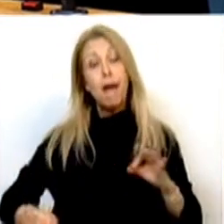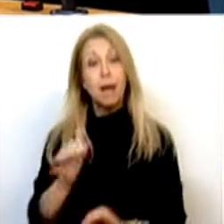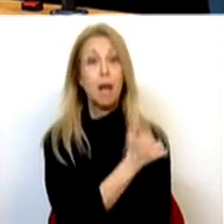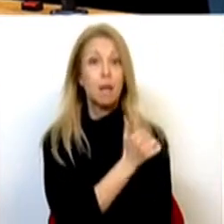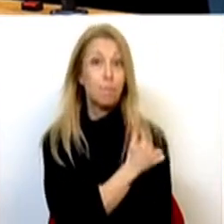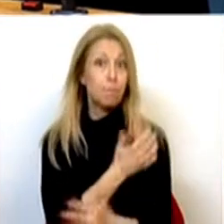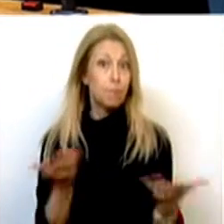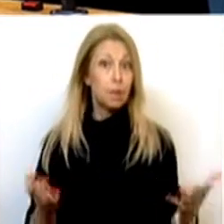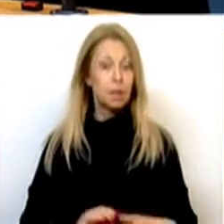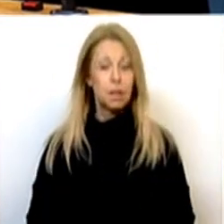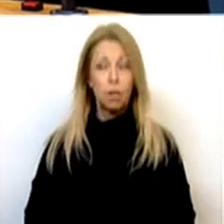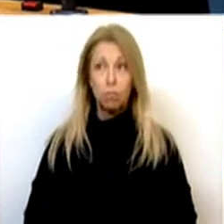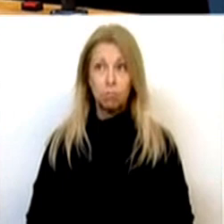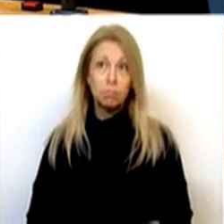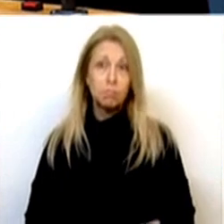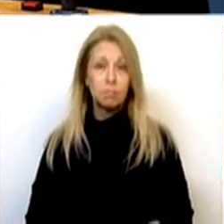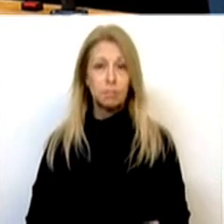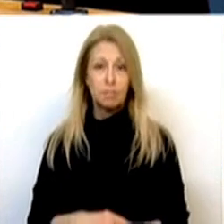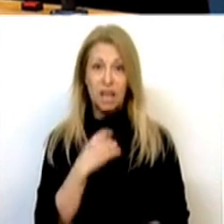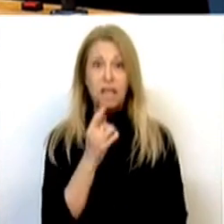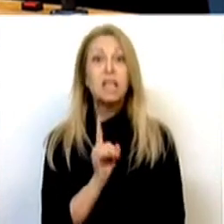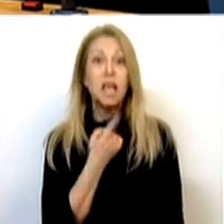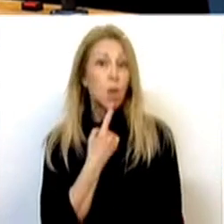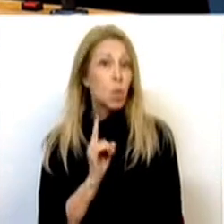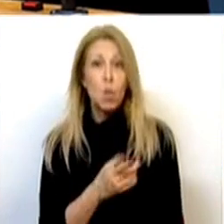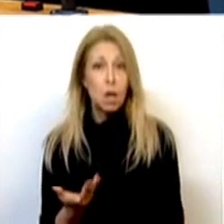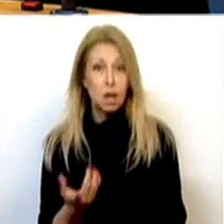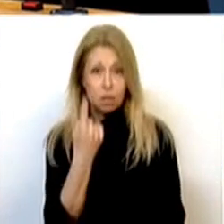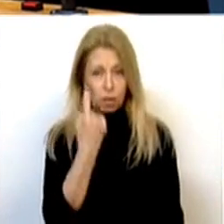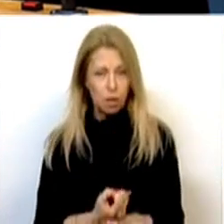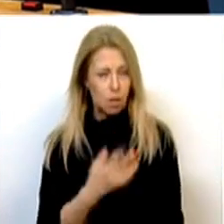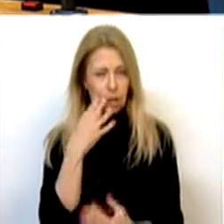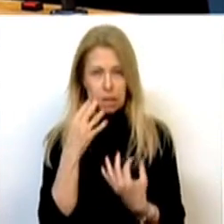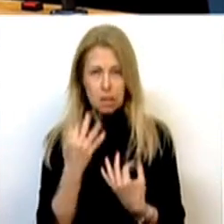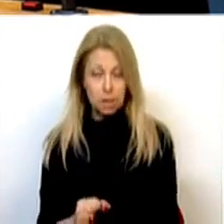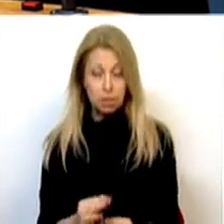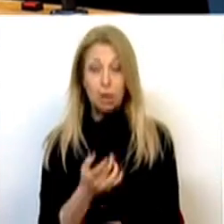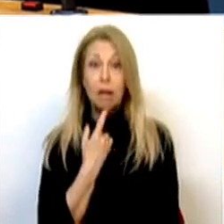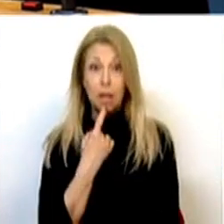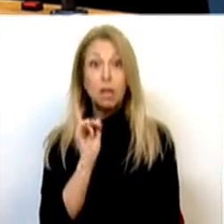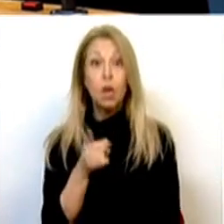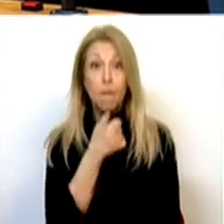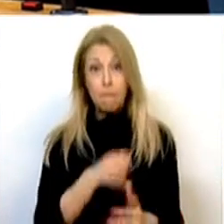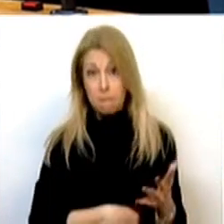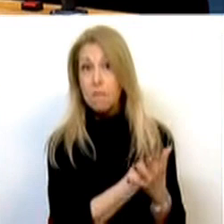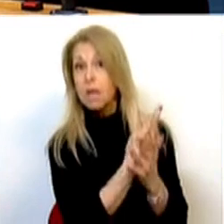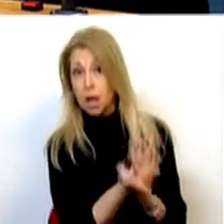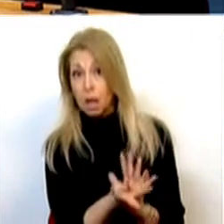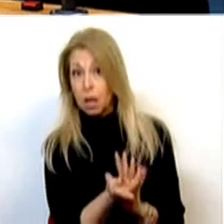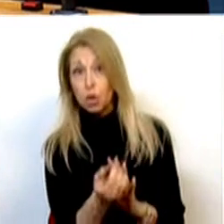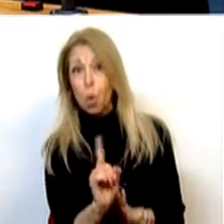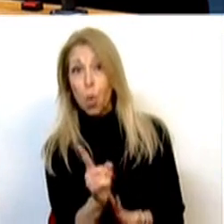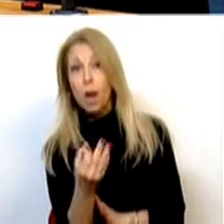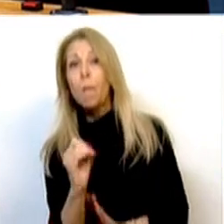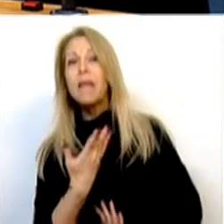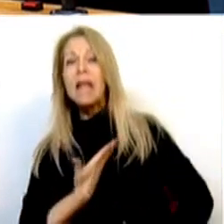E isto quer dizer uma coisa muito simples. Isto quer dizer que este pacote de medidas não são medidas que o PSD acho que é